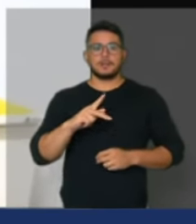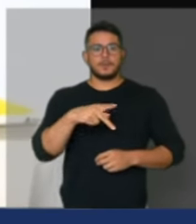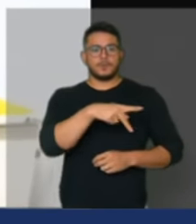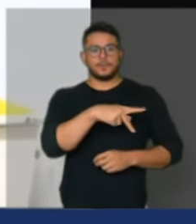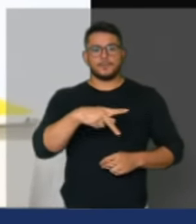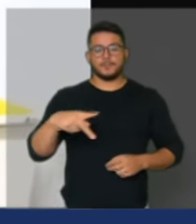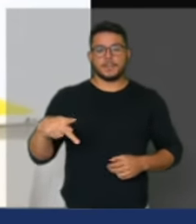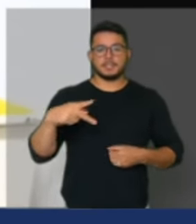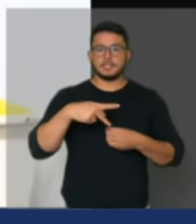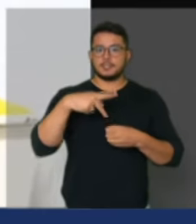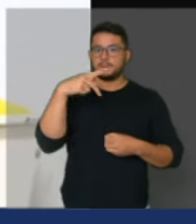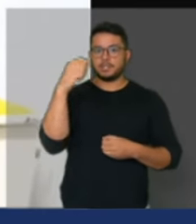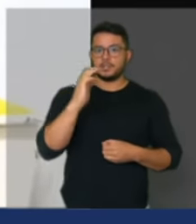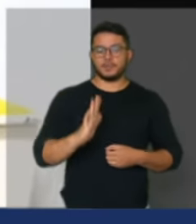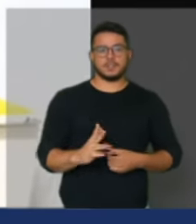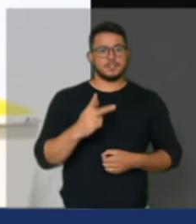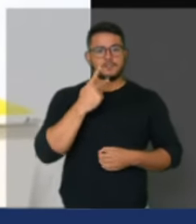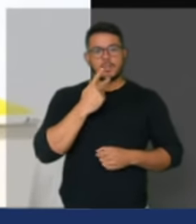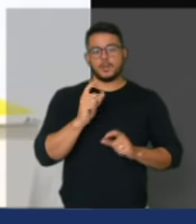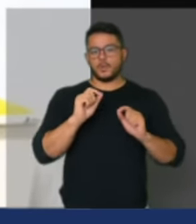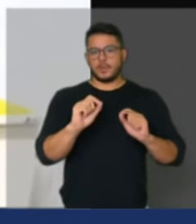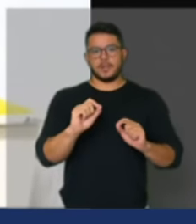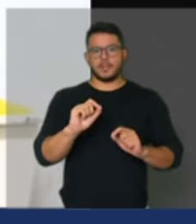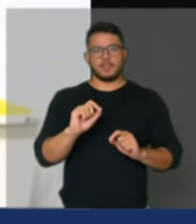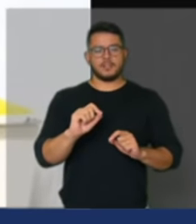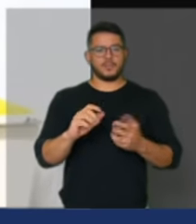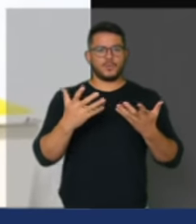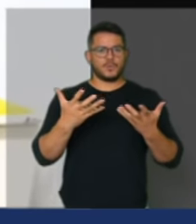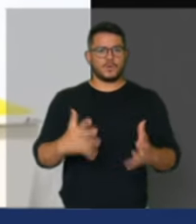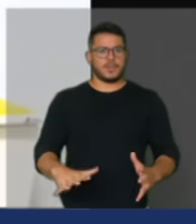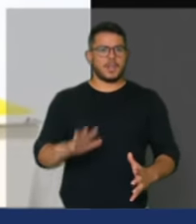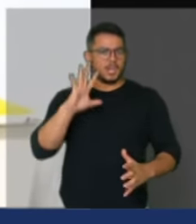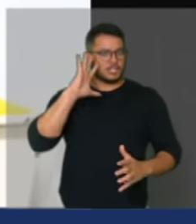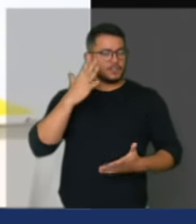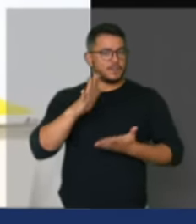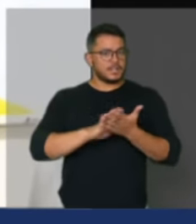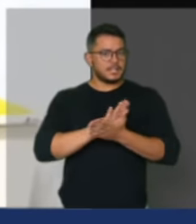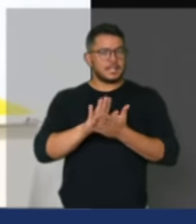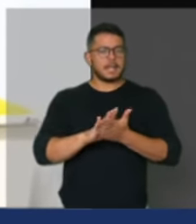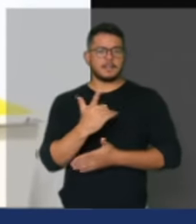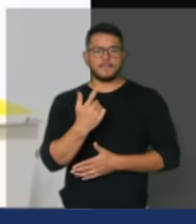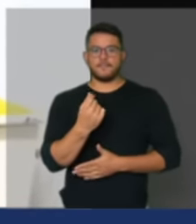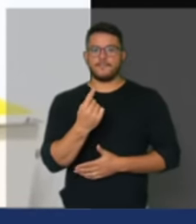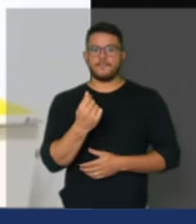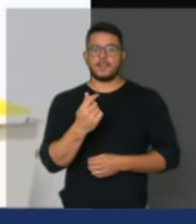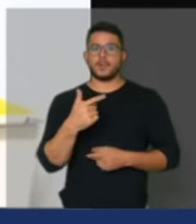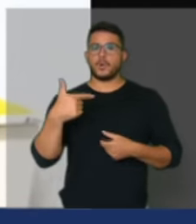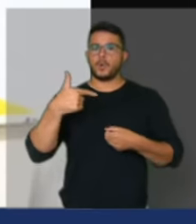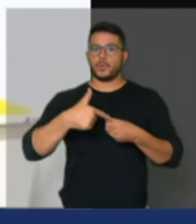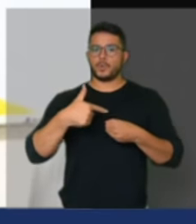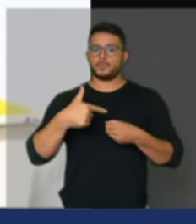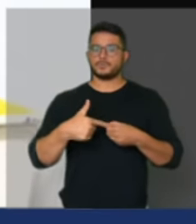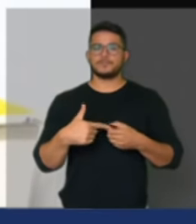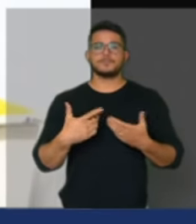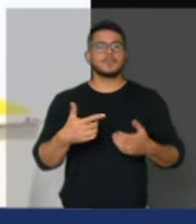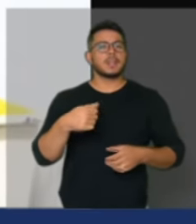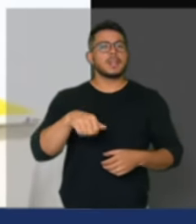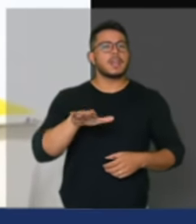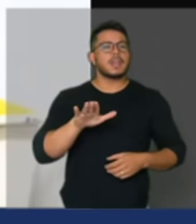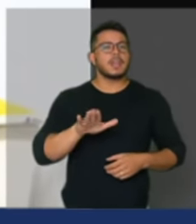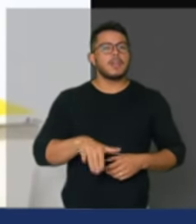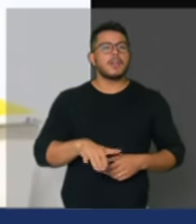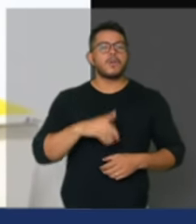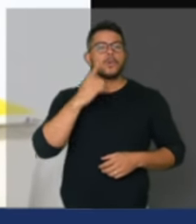reduzir o preço do combustível. Enquanto isso, quem está se beneficiando com este dólar alto, o